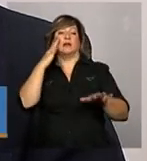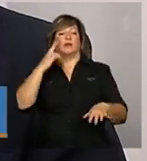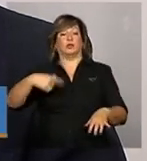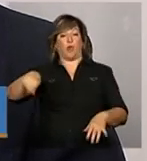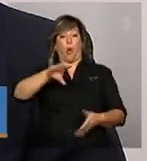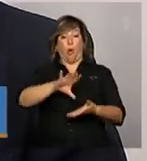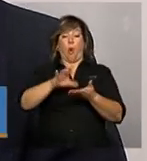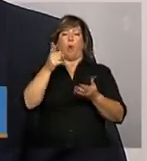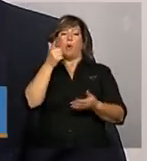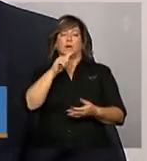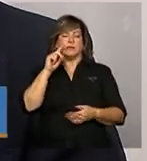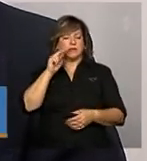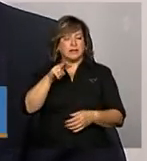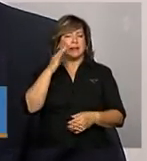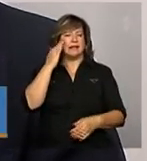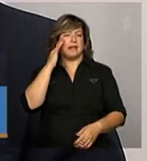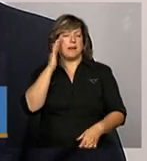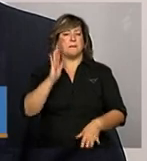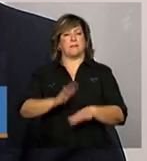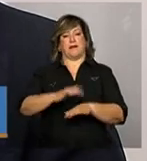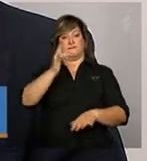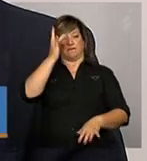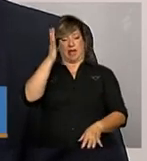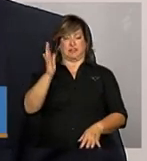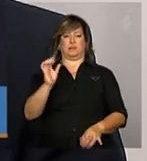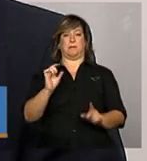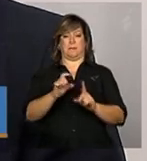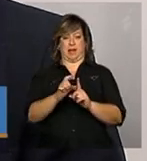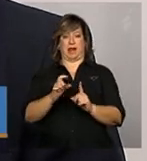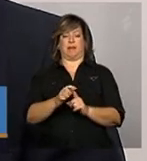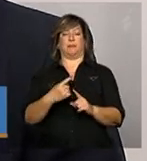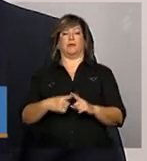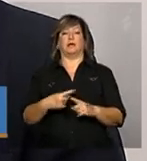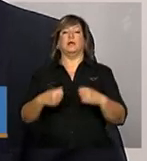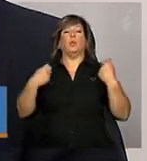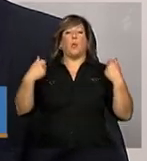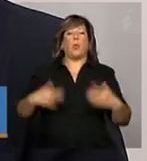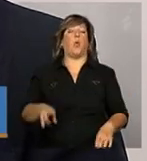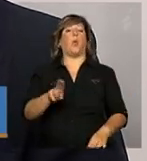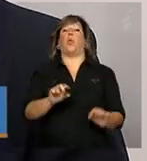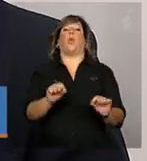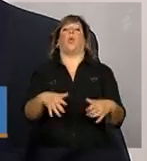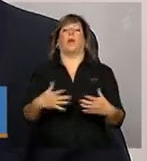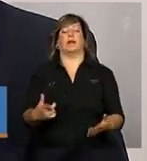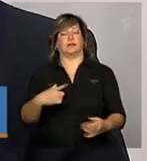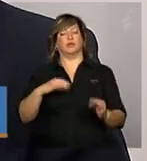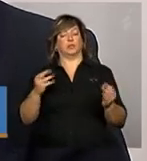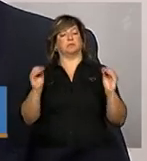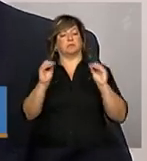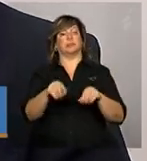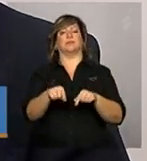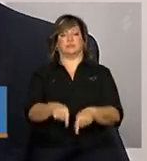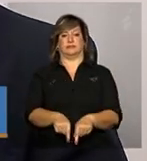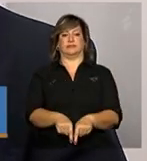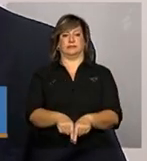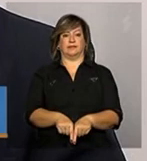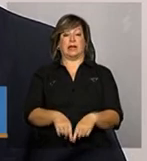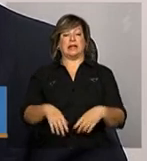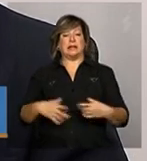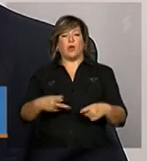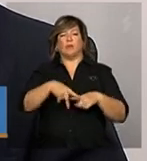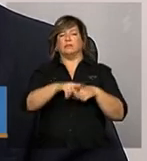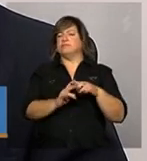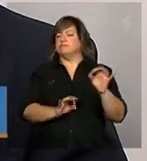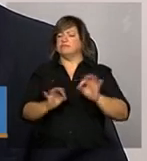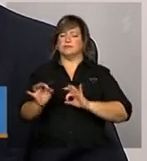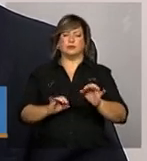consiga analisar de forma mais fácil esse demonstrativo, essas despesas realizadas, que tinha disponível. Nesse sentido, a gente reformulou todas